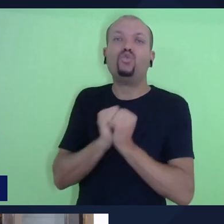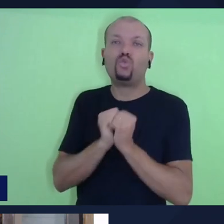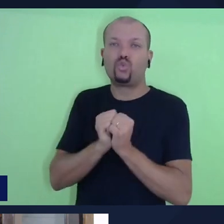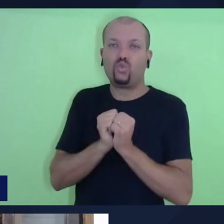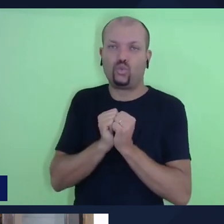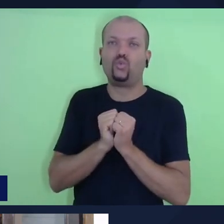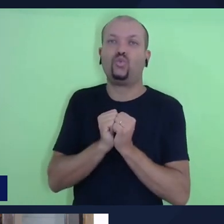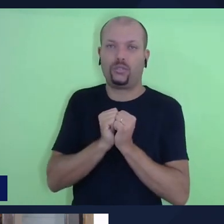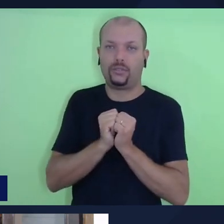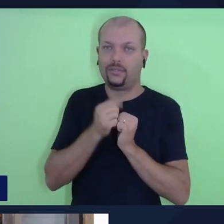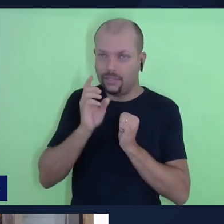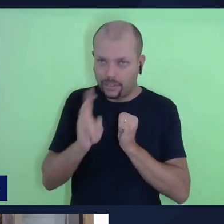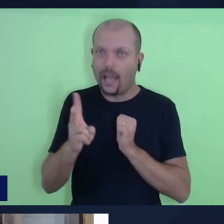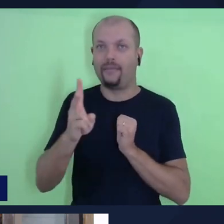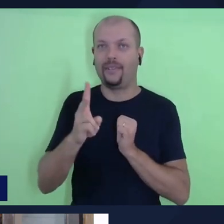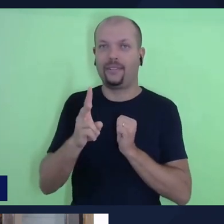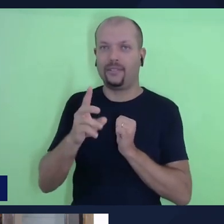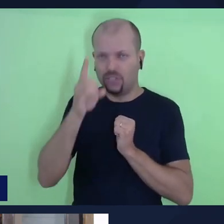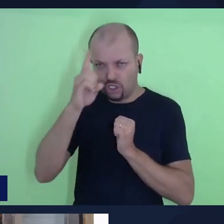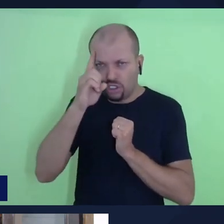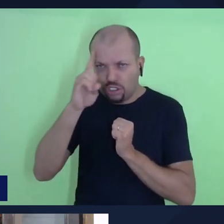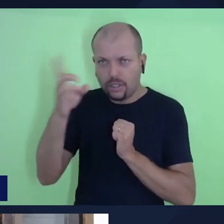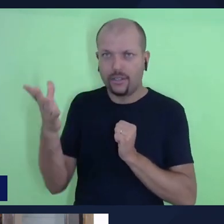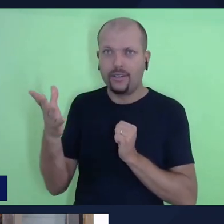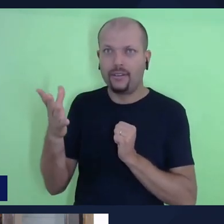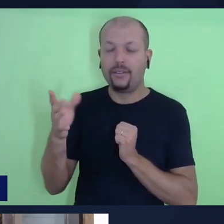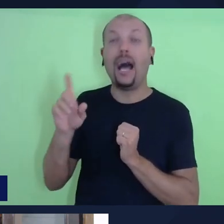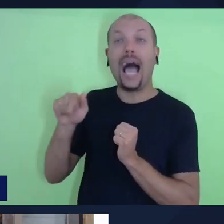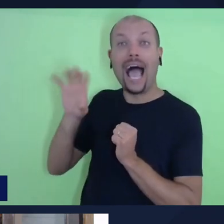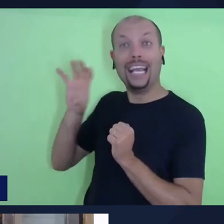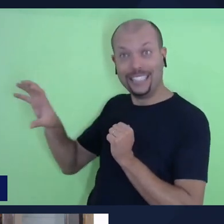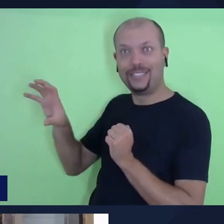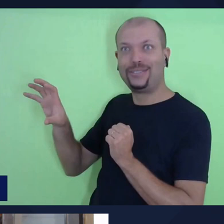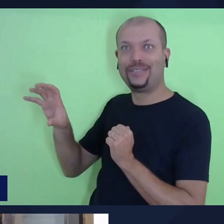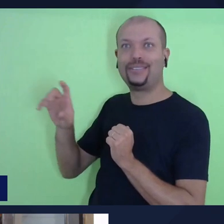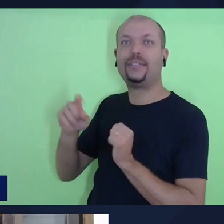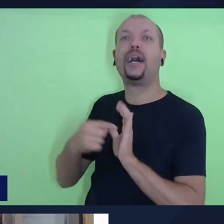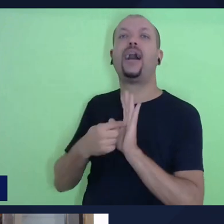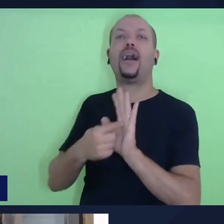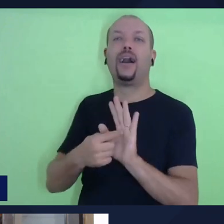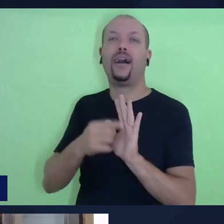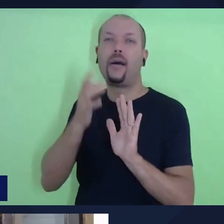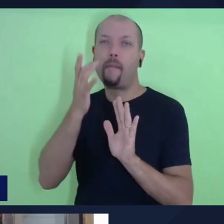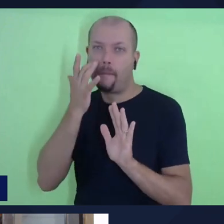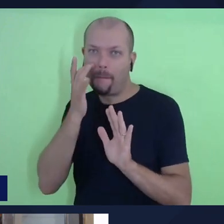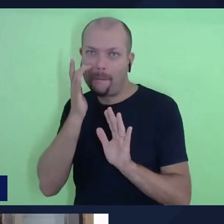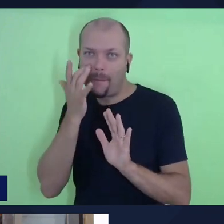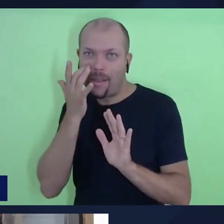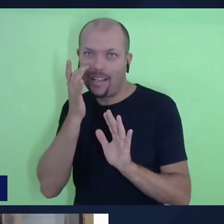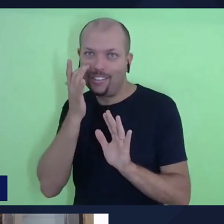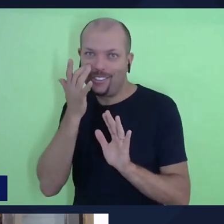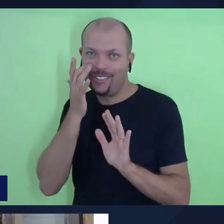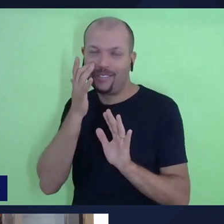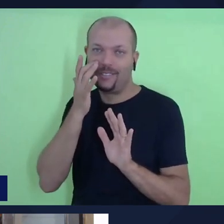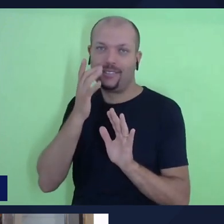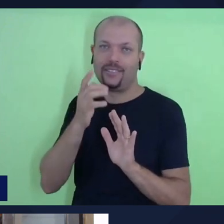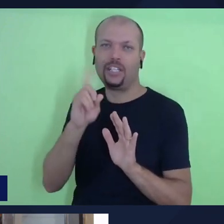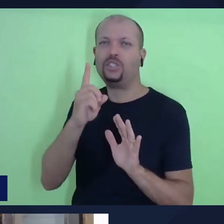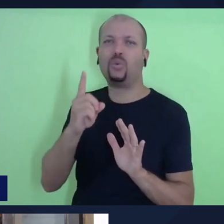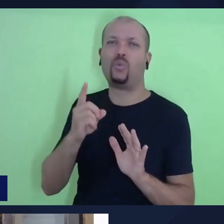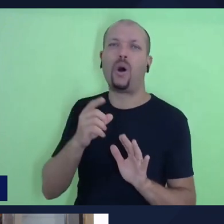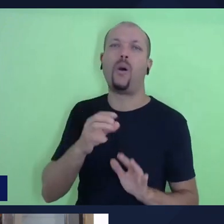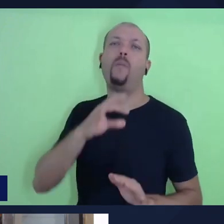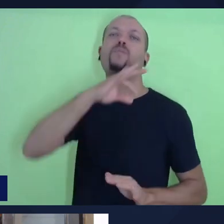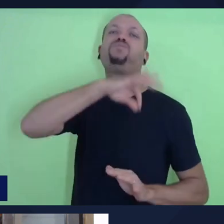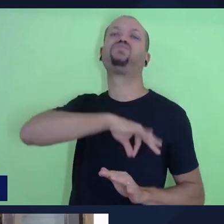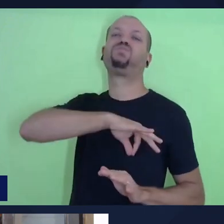comigo sobre em todas as horas. É isso que é apresentado nas relações de aliança. A riqueza não é aquilo que Deus dá, é